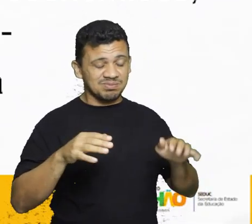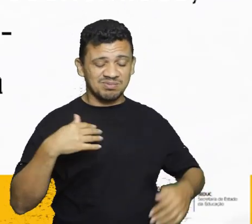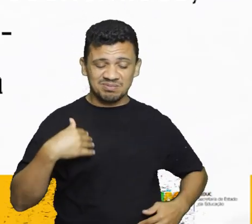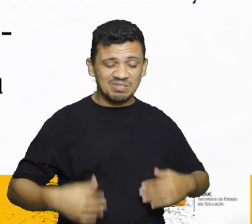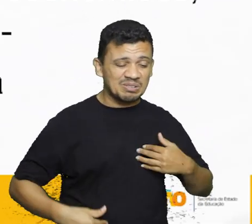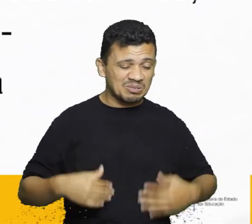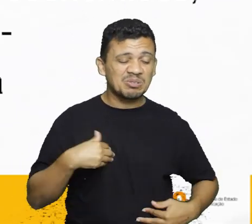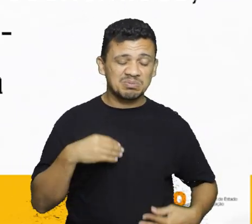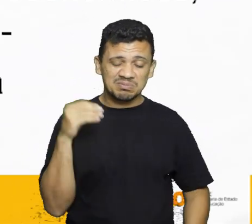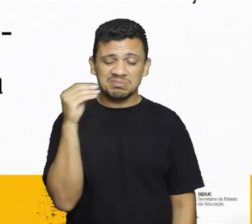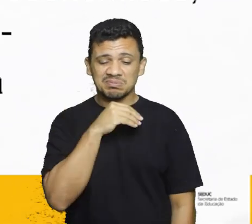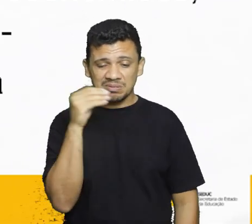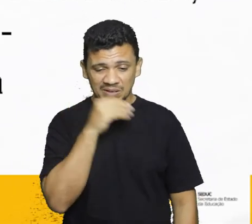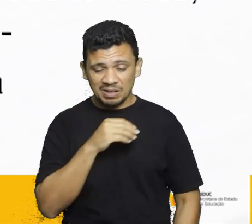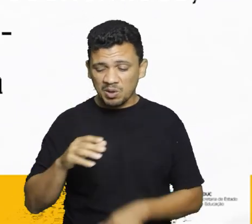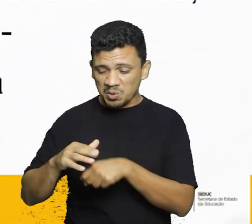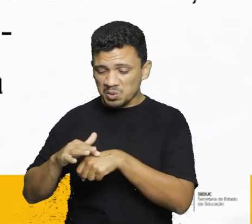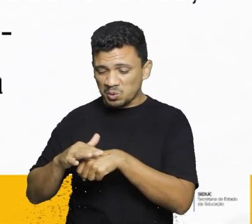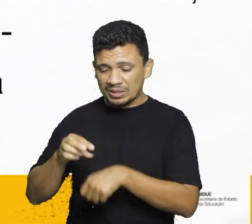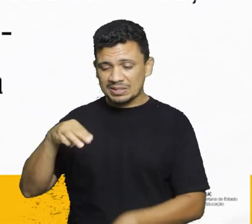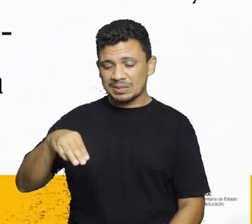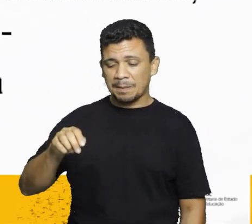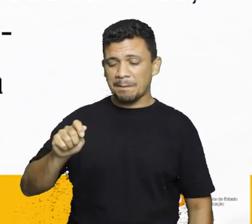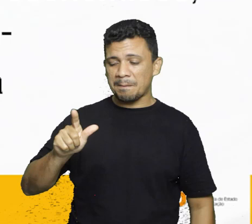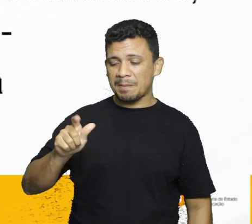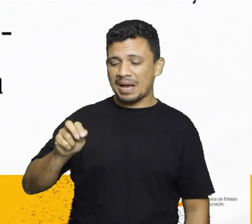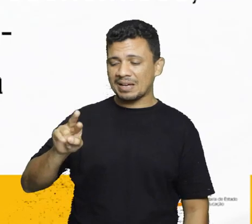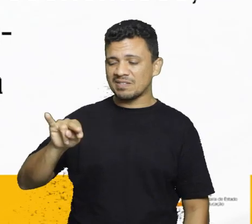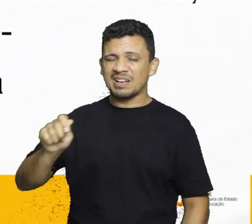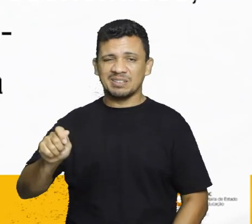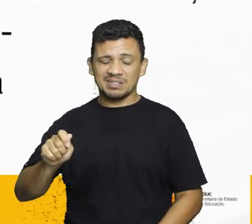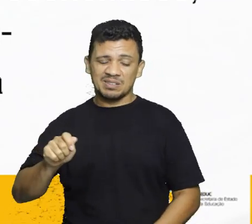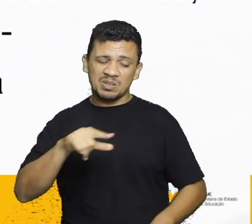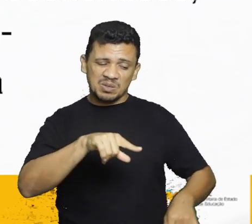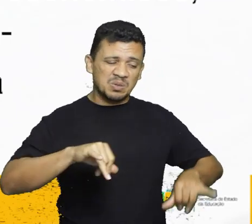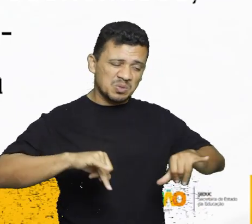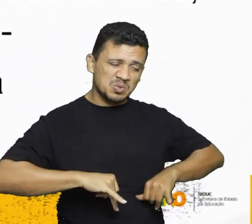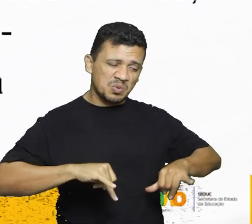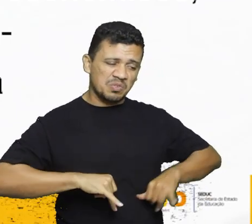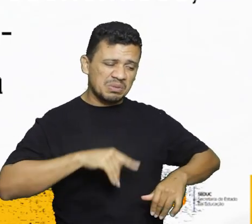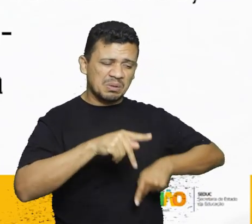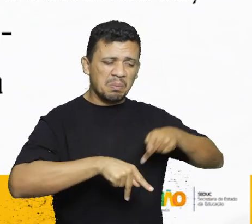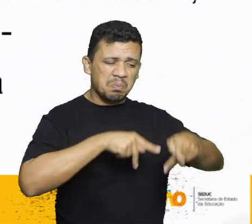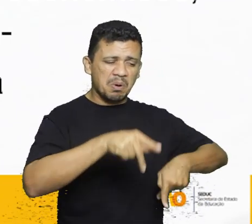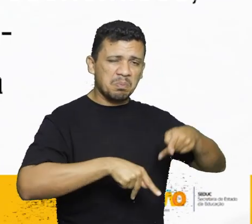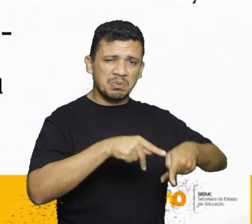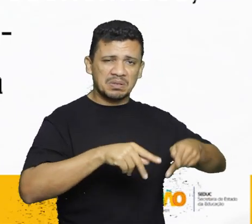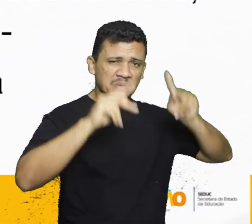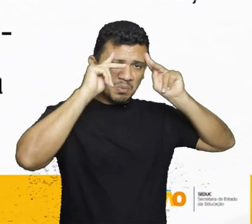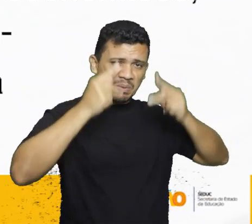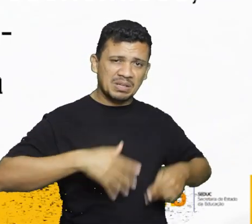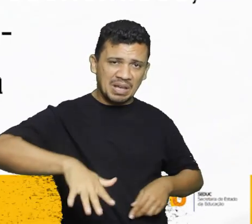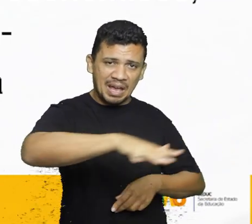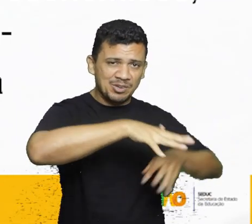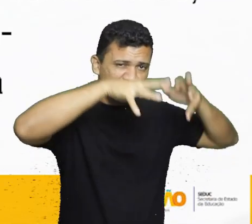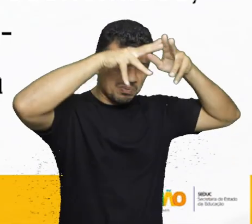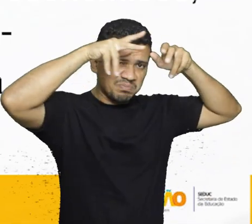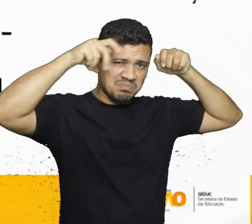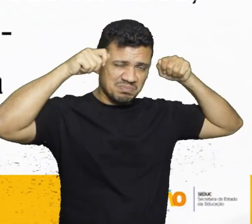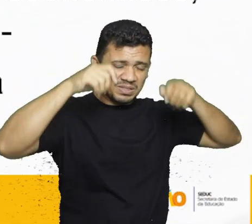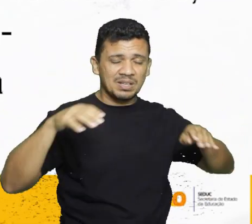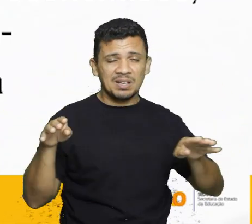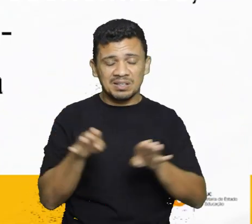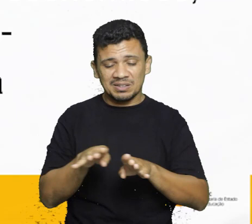a malária é a doença que mais contribui para o sofrimento da população humana da região amazônica. Além de